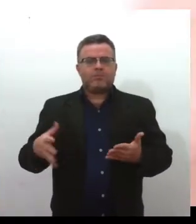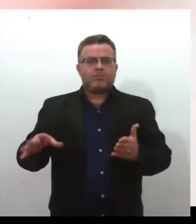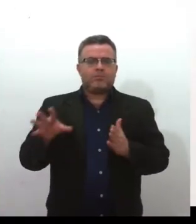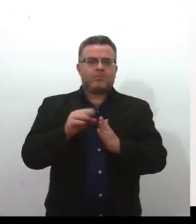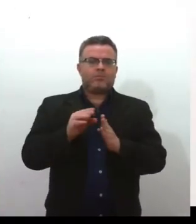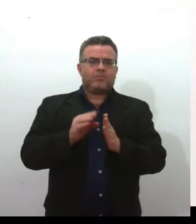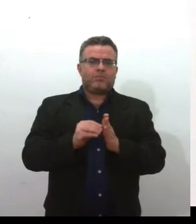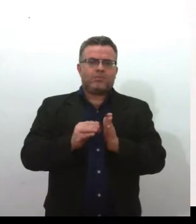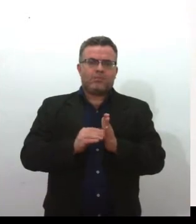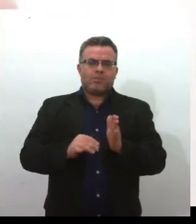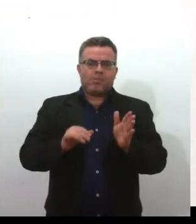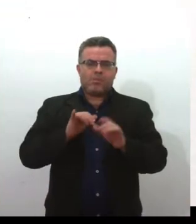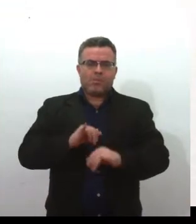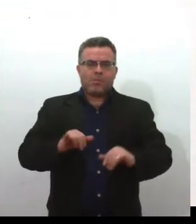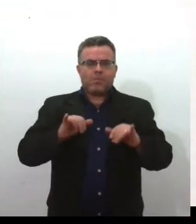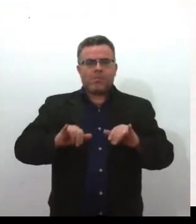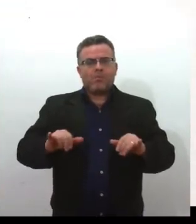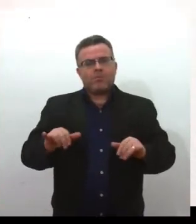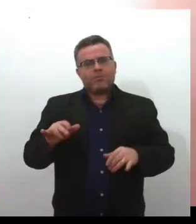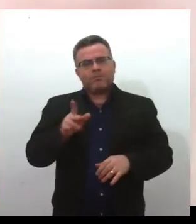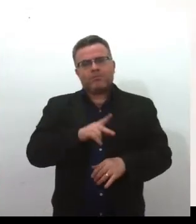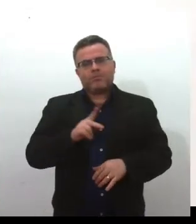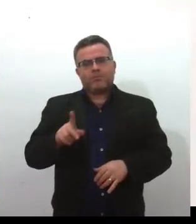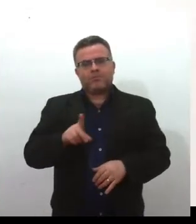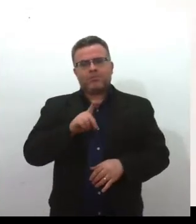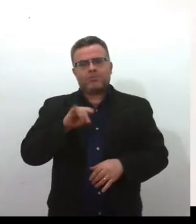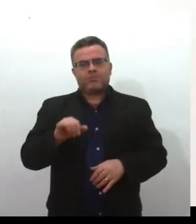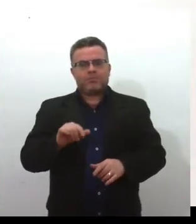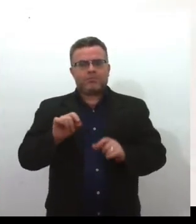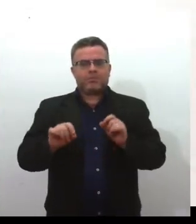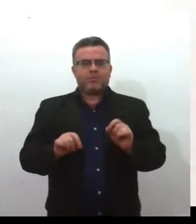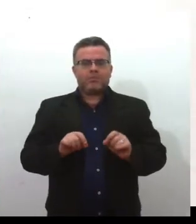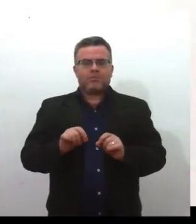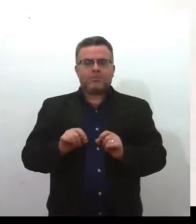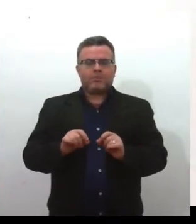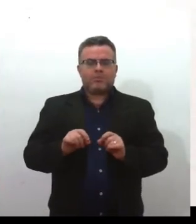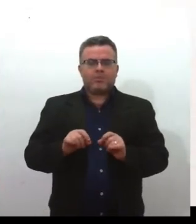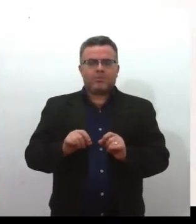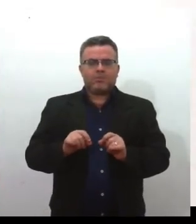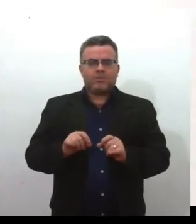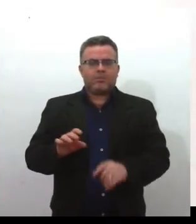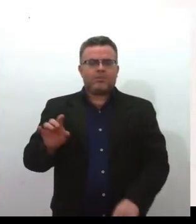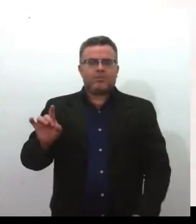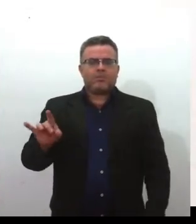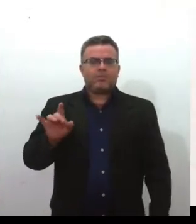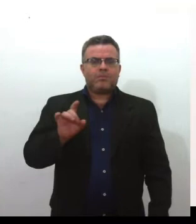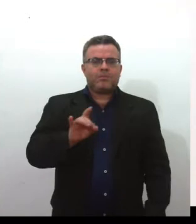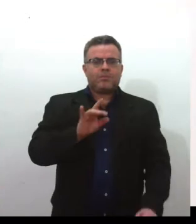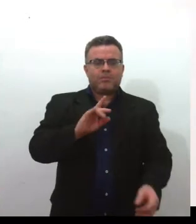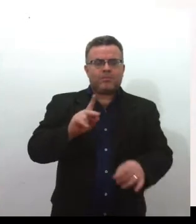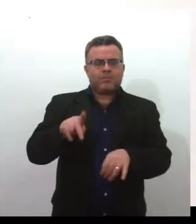evento, o dia do professor, não o de outubro, porque cada país comemora em épocas diferenciadas,